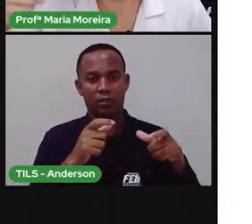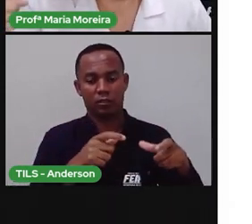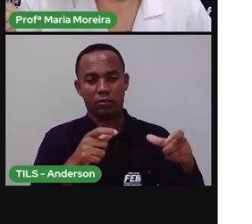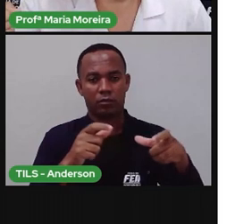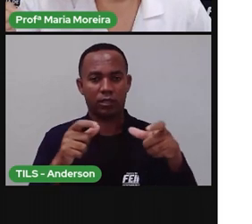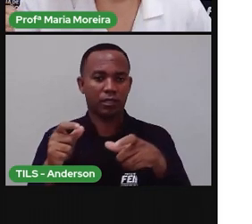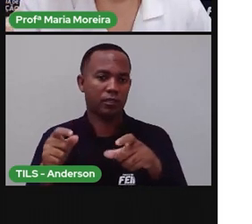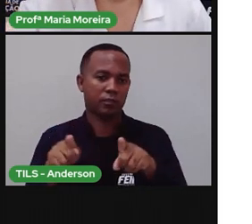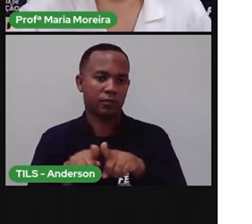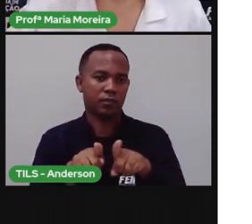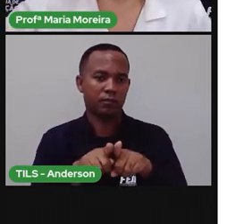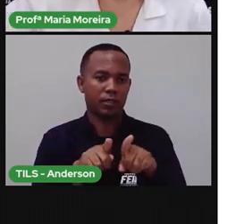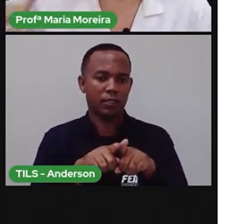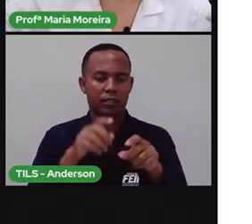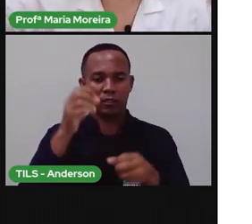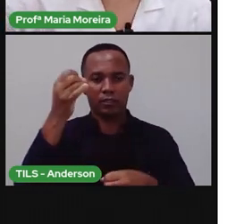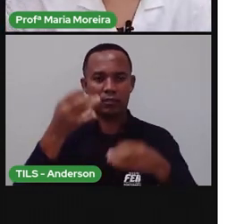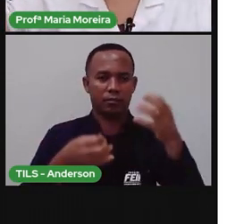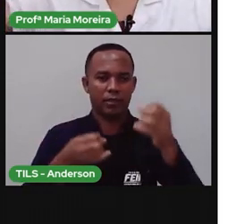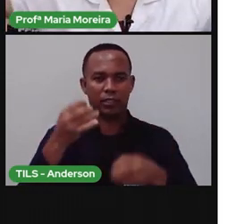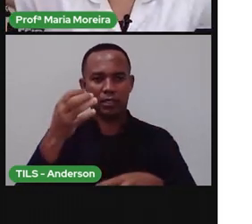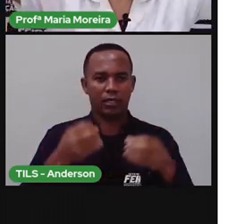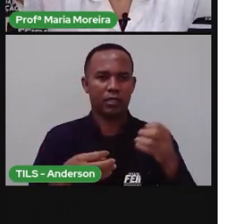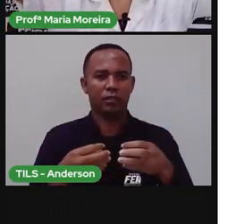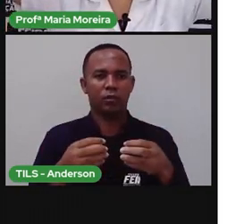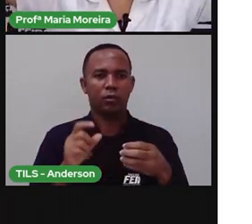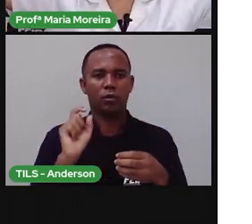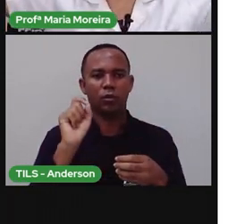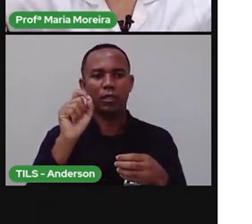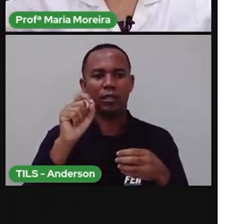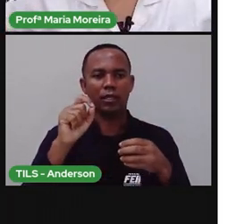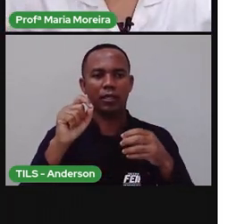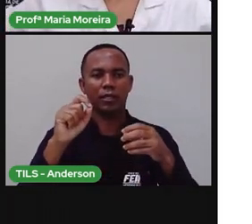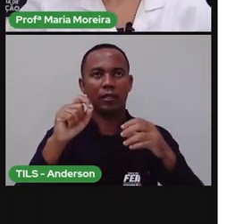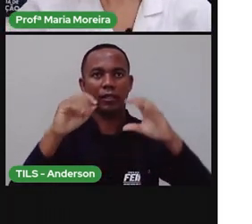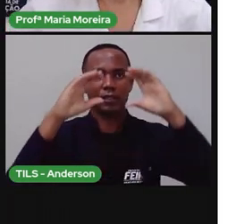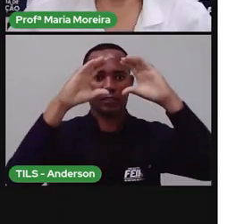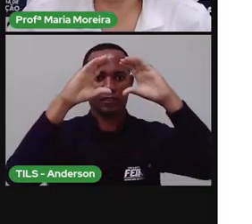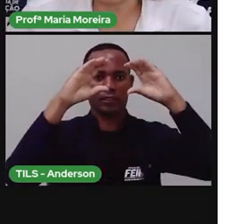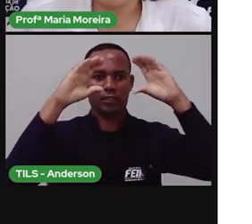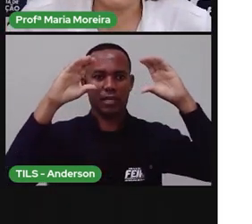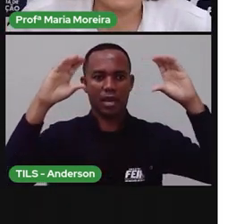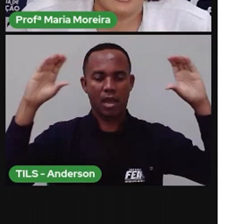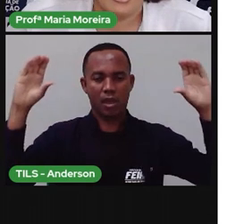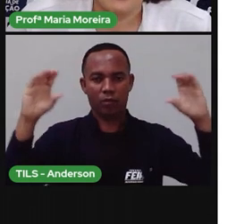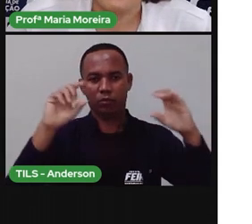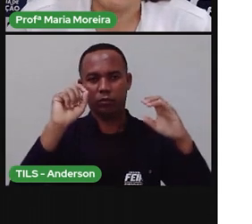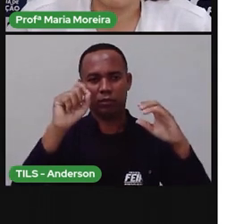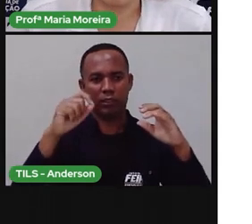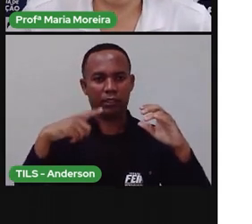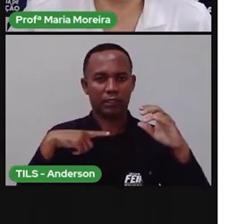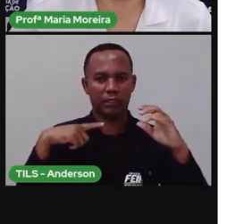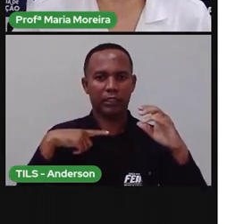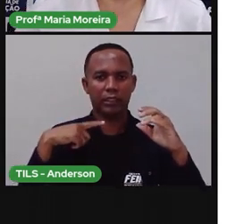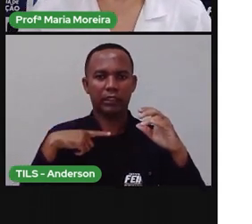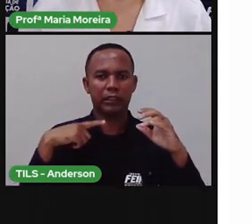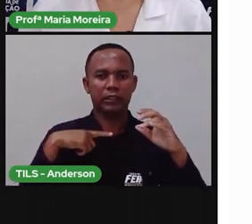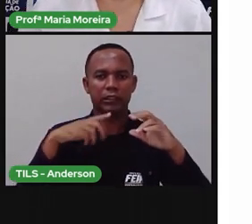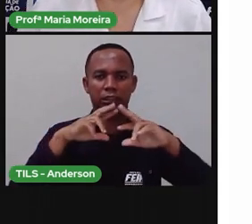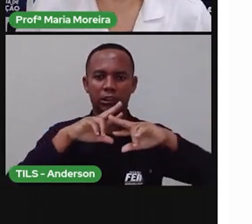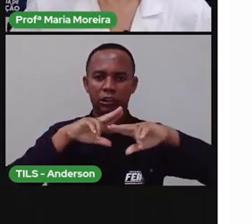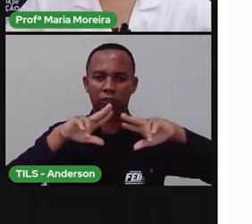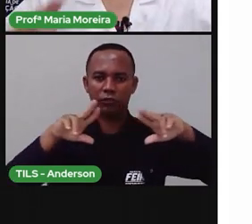A Pró inclusive falou com vocês que ela é Celeste porque estava no céu! Não são estáticos! O que é uma coisa